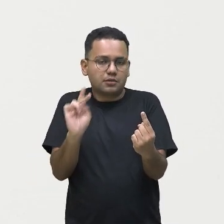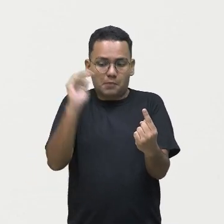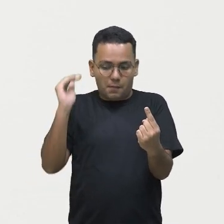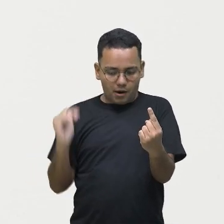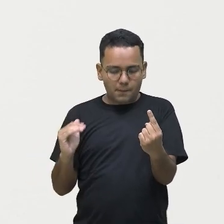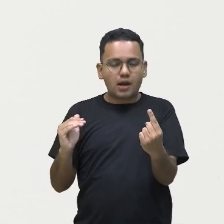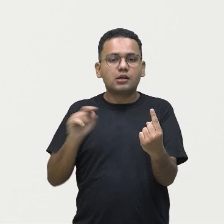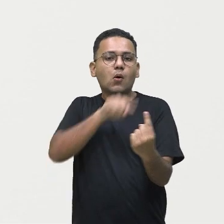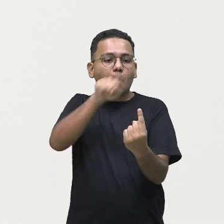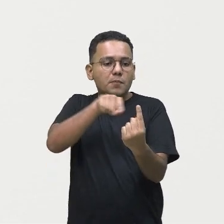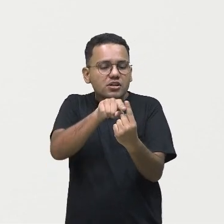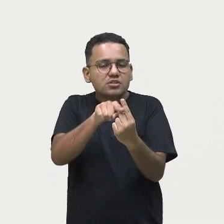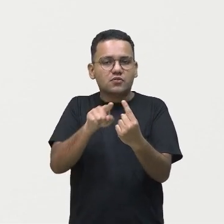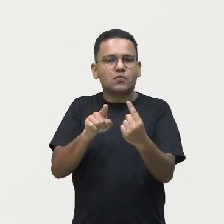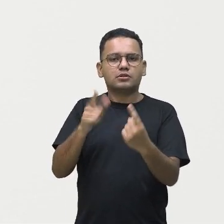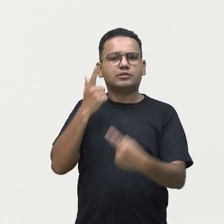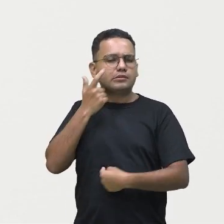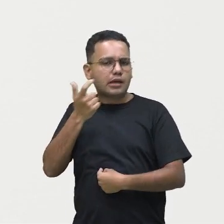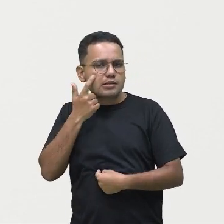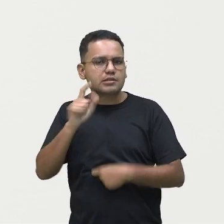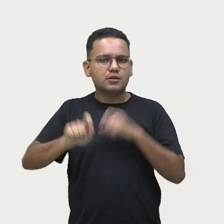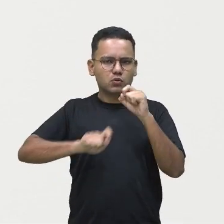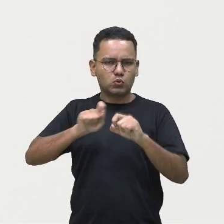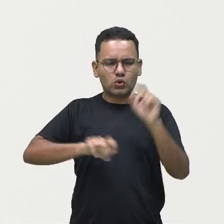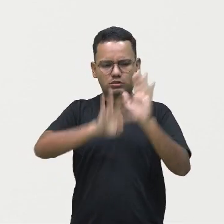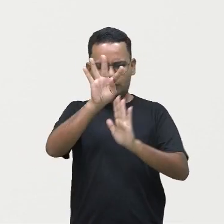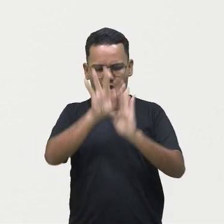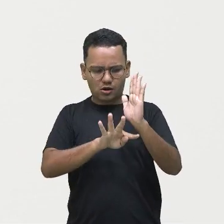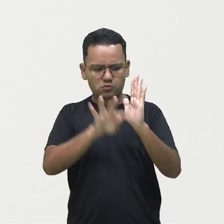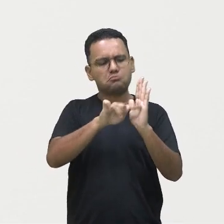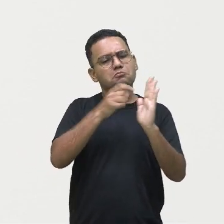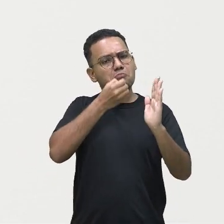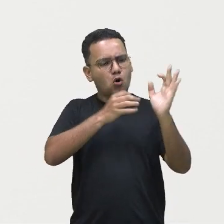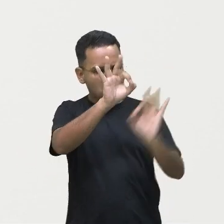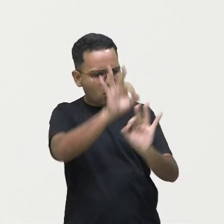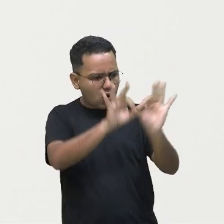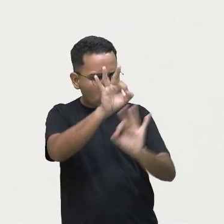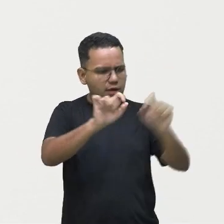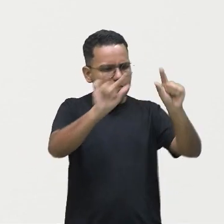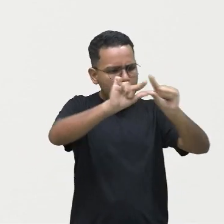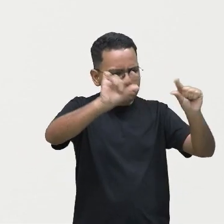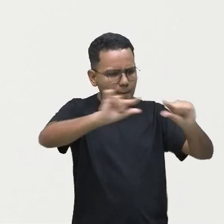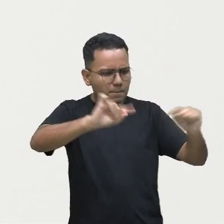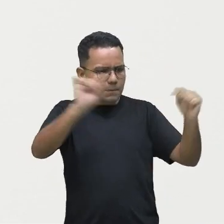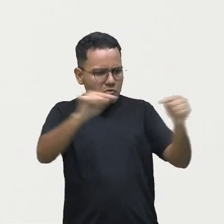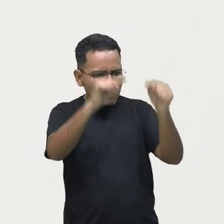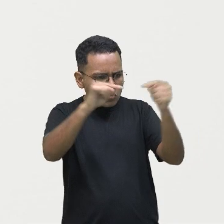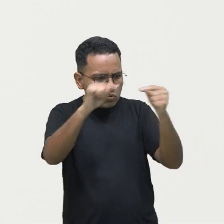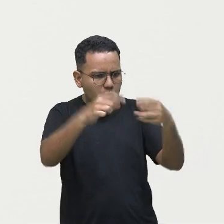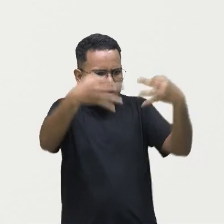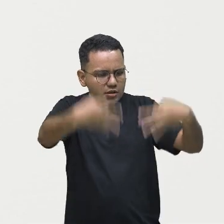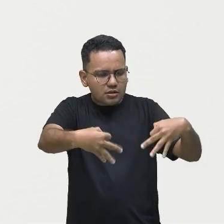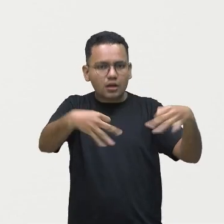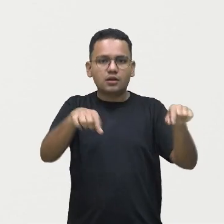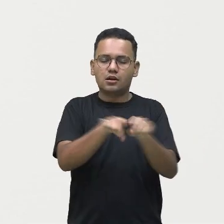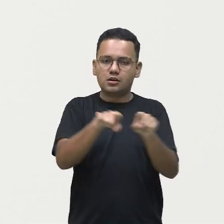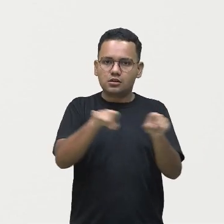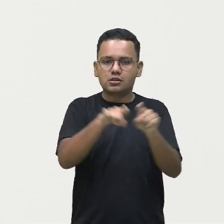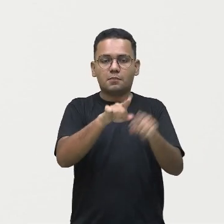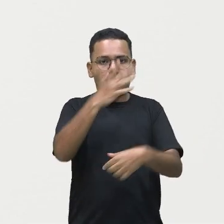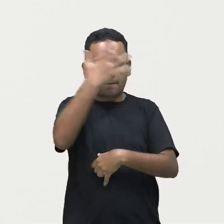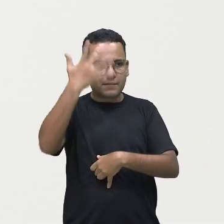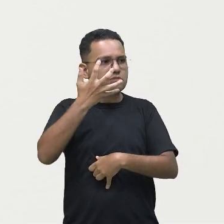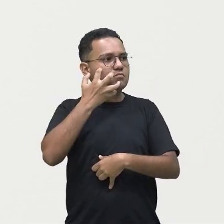texto mais bonito, esteticamente, e assim deixa mais atrativo.